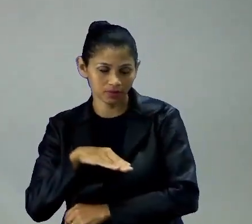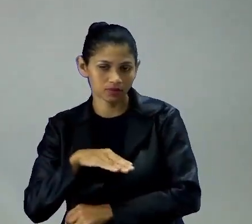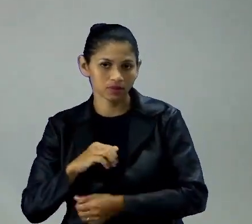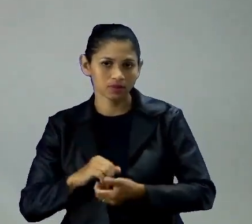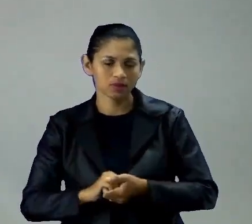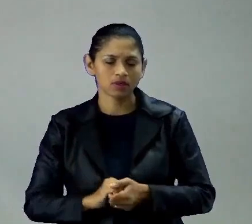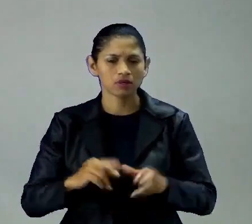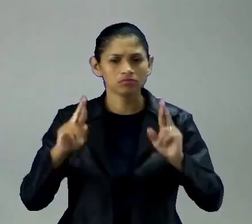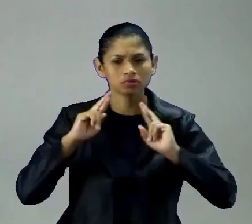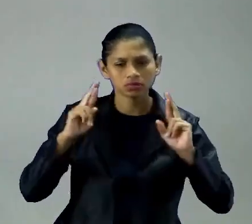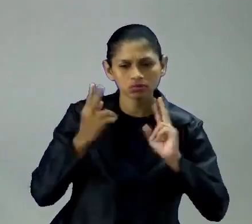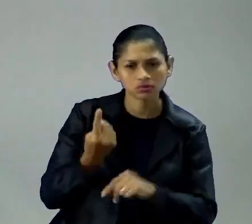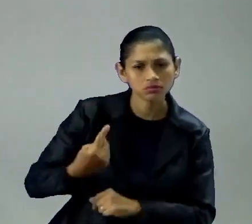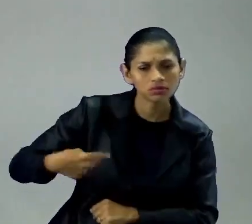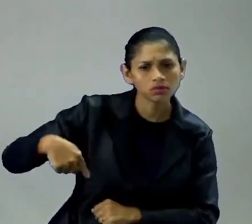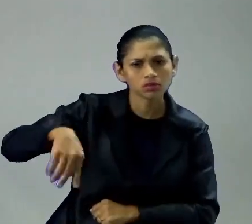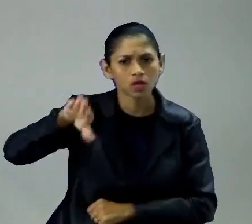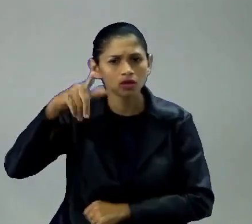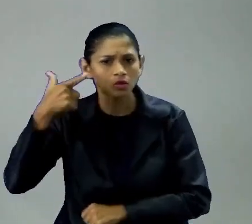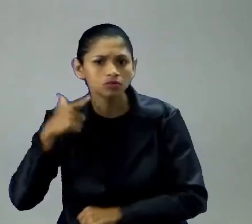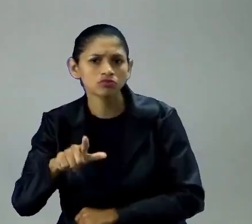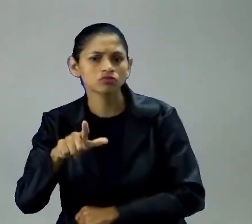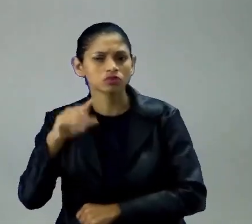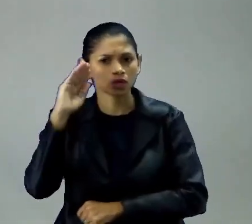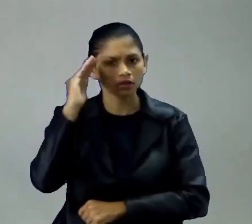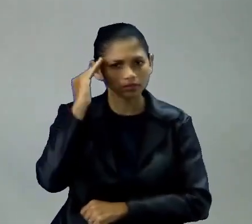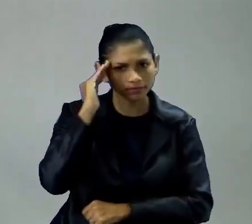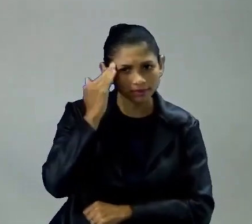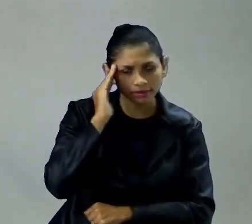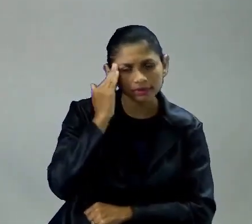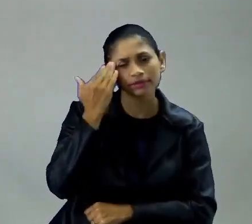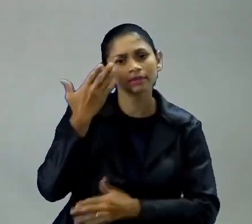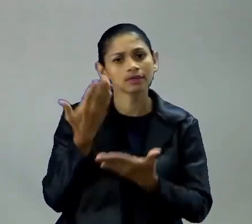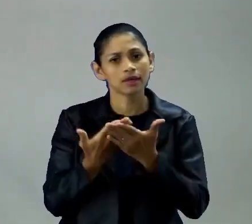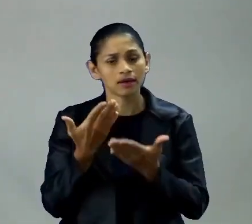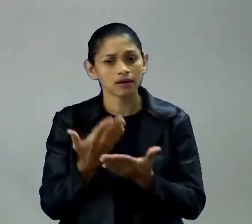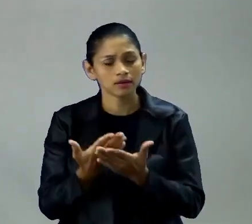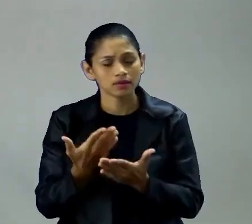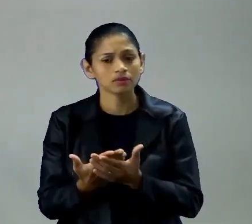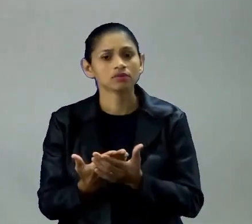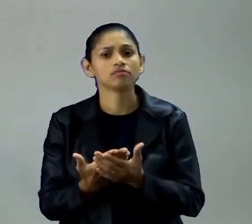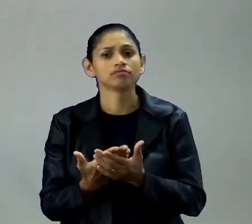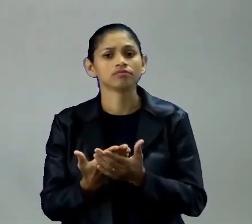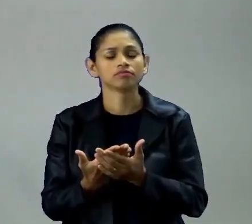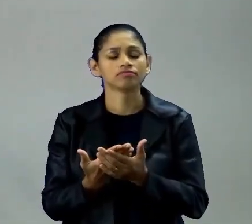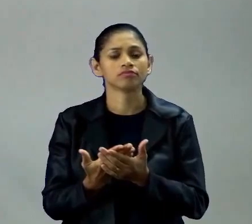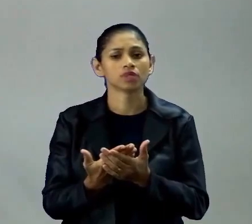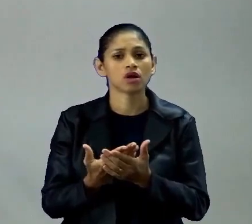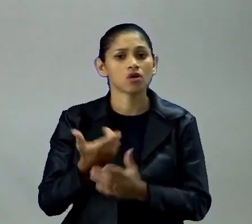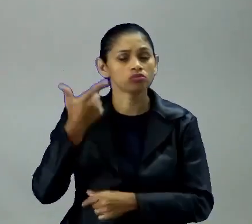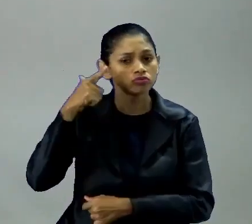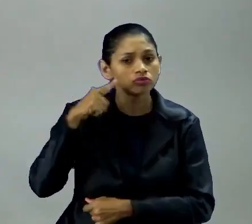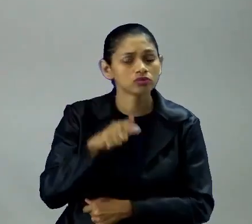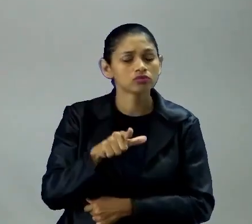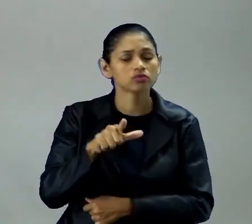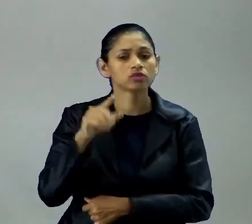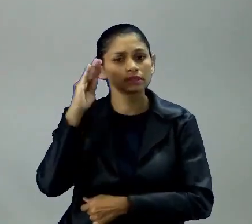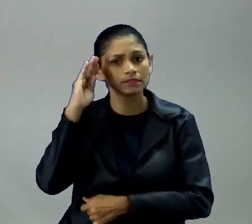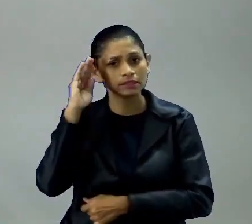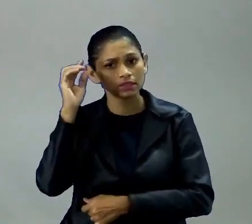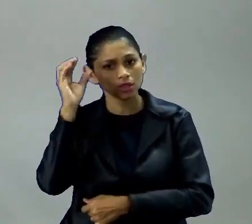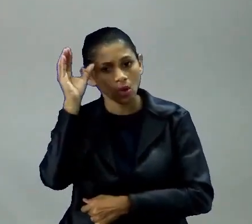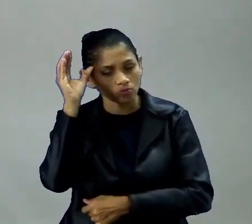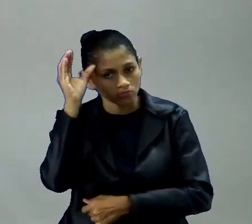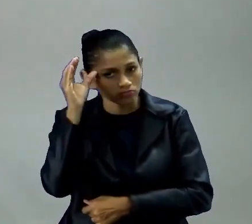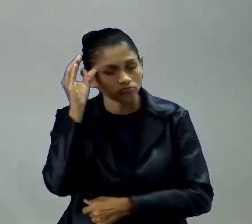Espero que vocês tenham conseguido compreender a nossa aula, né, espero que vocês tenham conseguido assimilar bem a aula de hoje. E